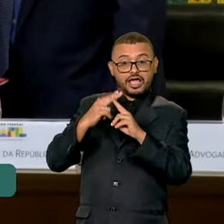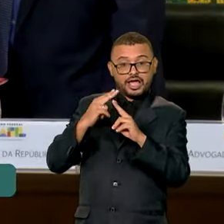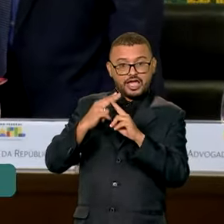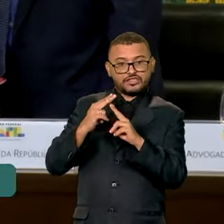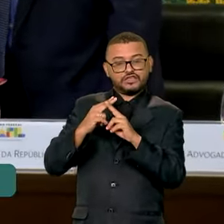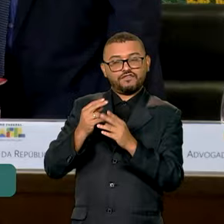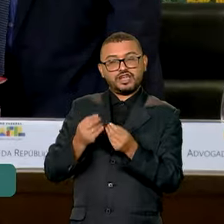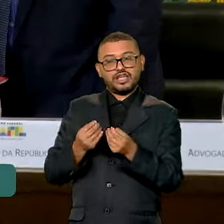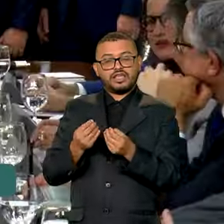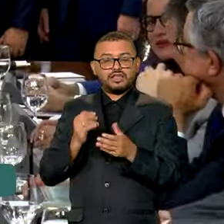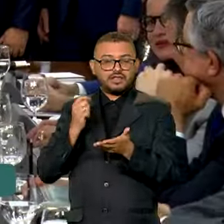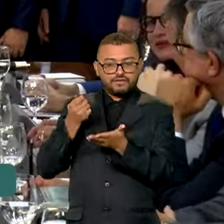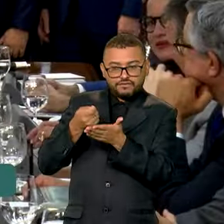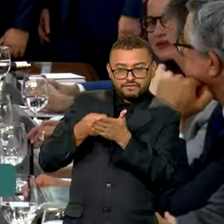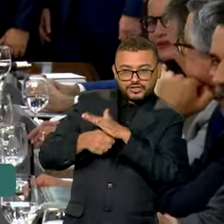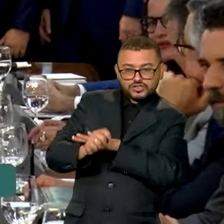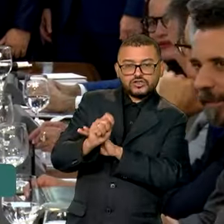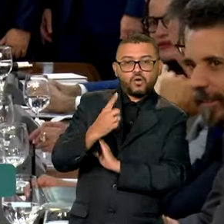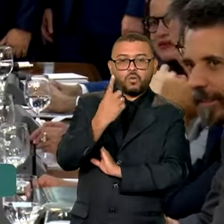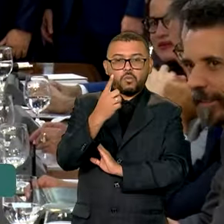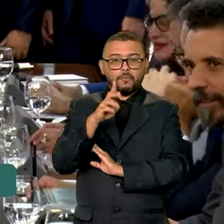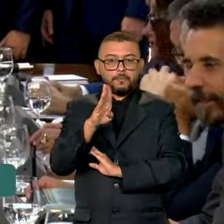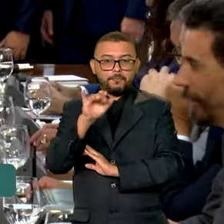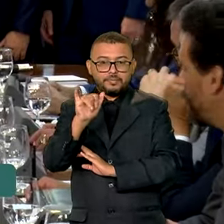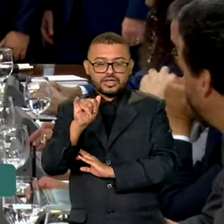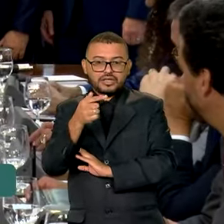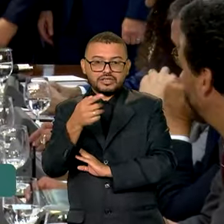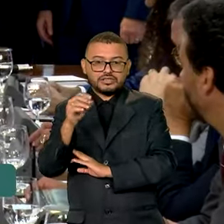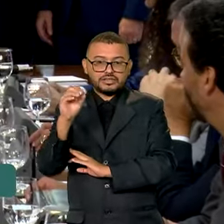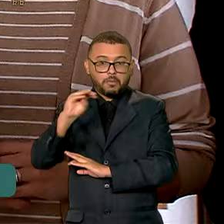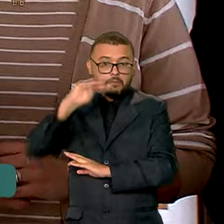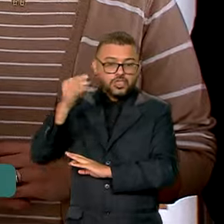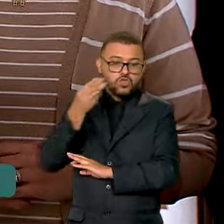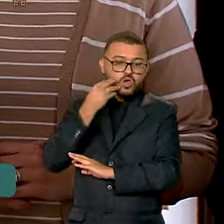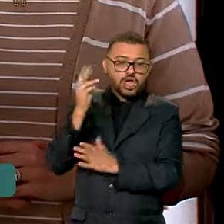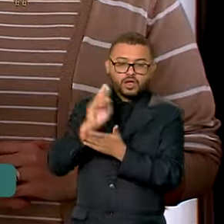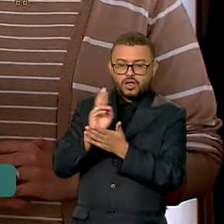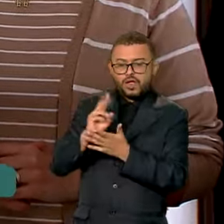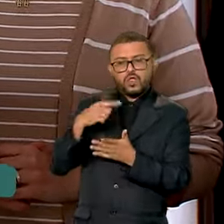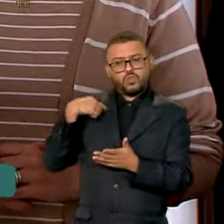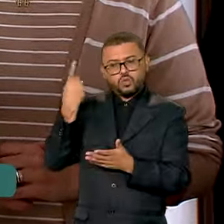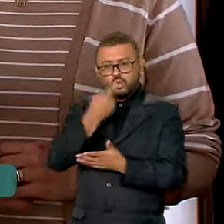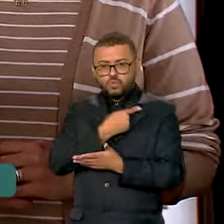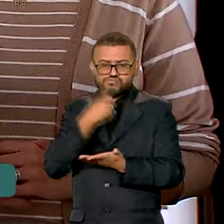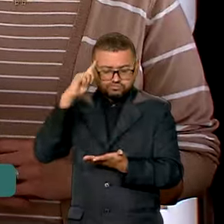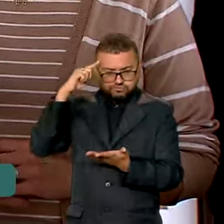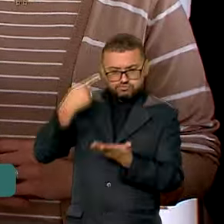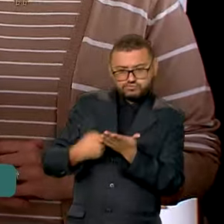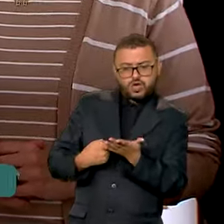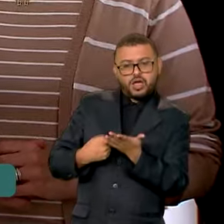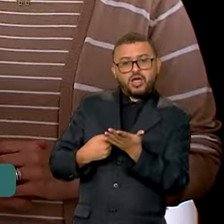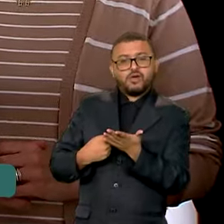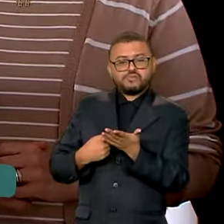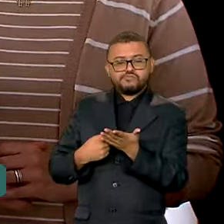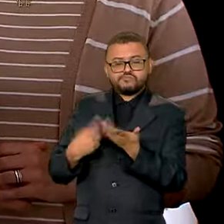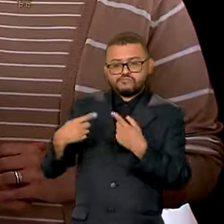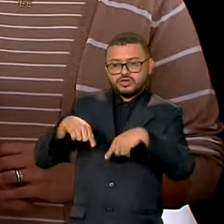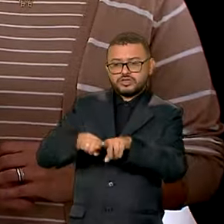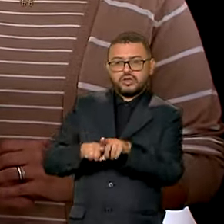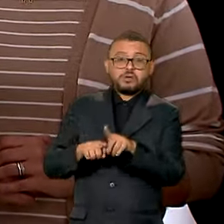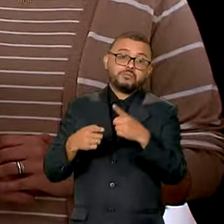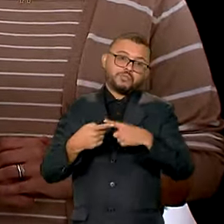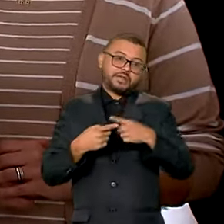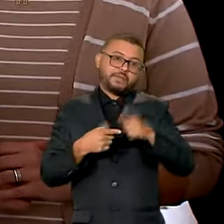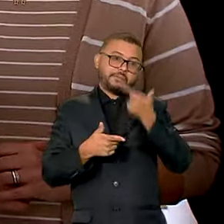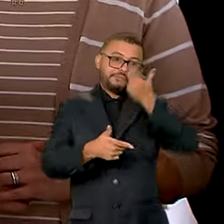Federal vai investir 1 bilhão e 700 milhões de reais. Tem um grande acordo em torno de um problema, como já foi falado pela governadora,